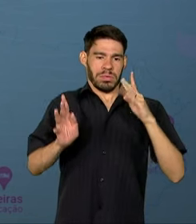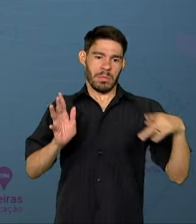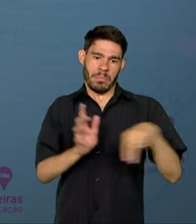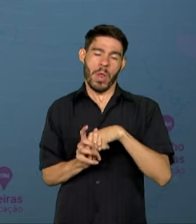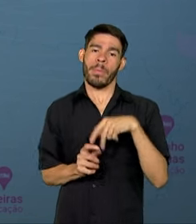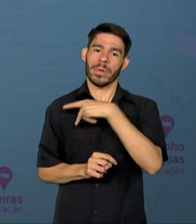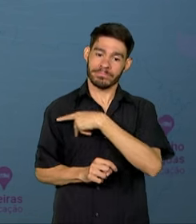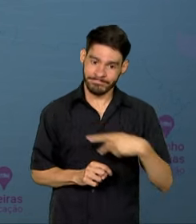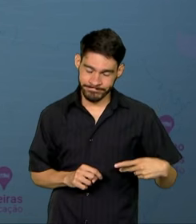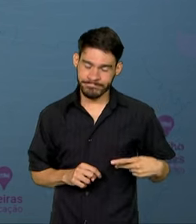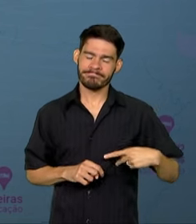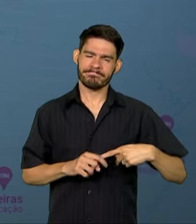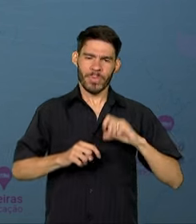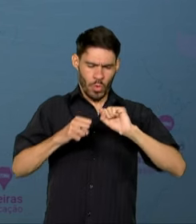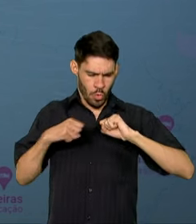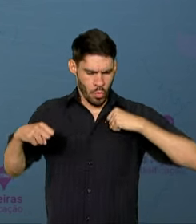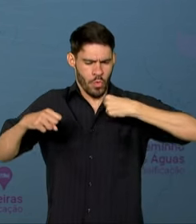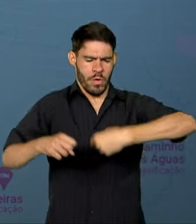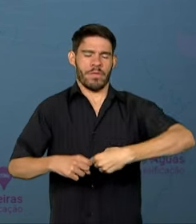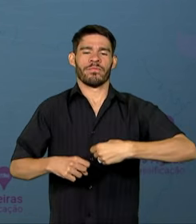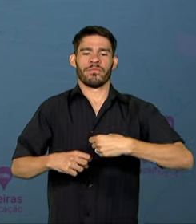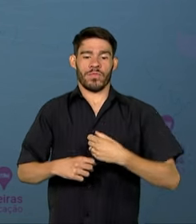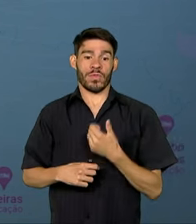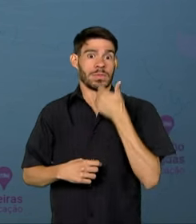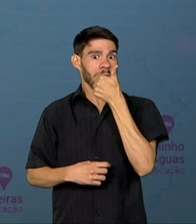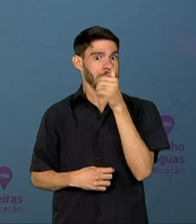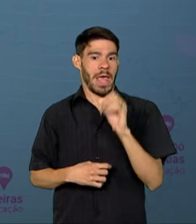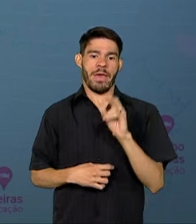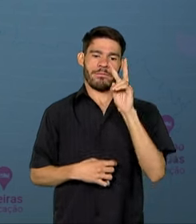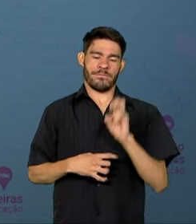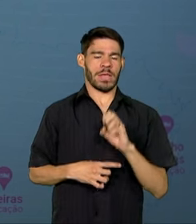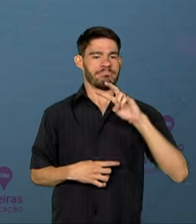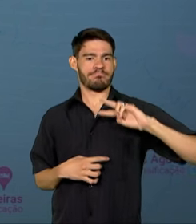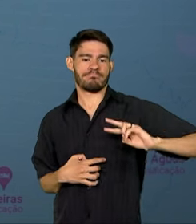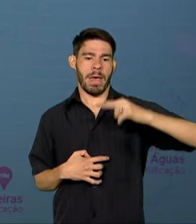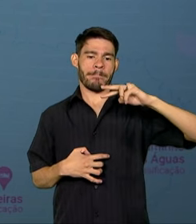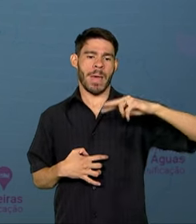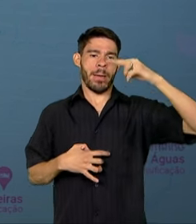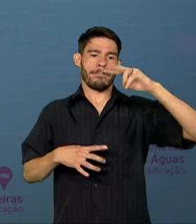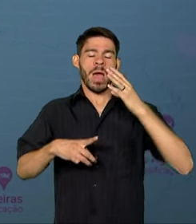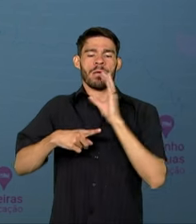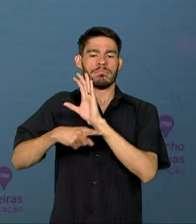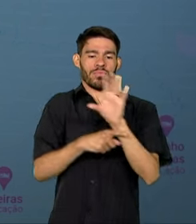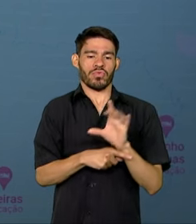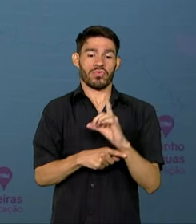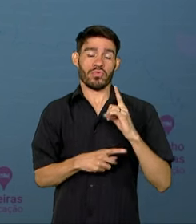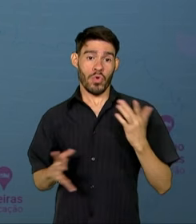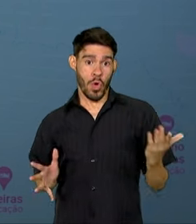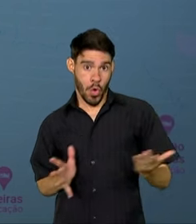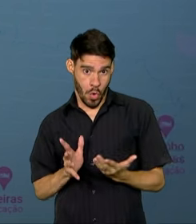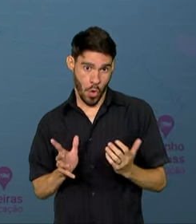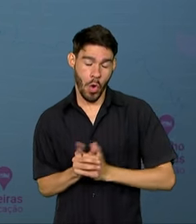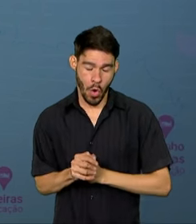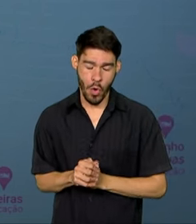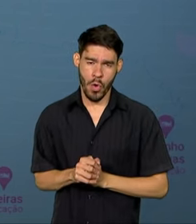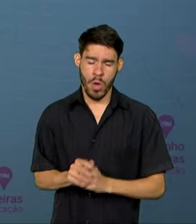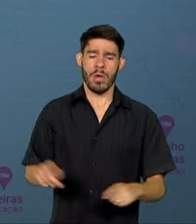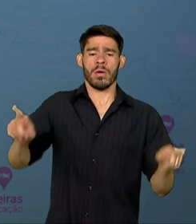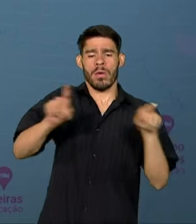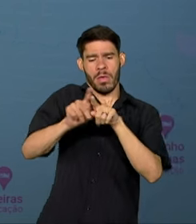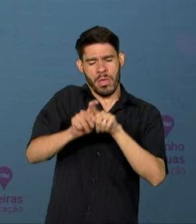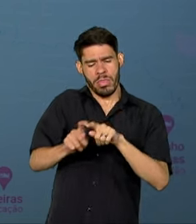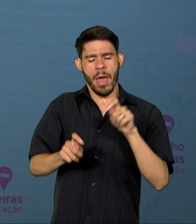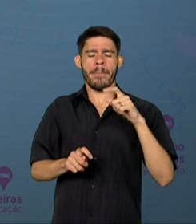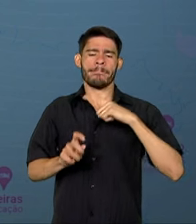Presidência. É um reforço de mais de 10 vezes a quantidade de câmeras existentes hoje. Também há a